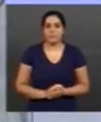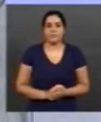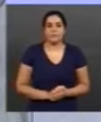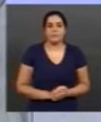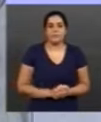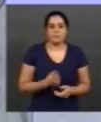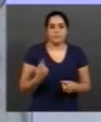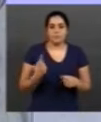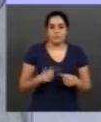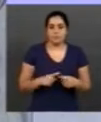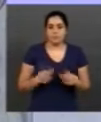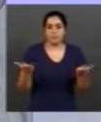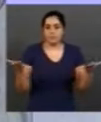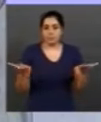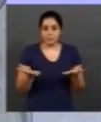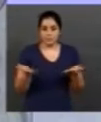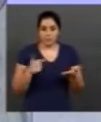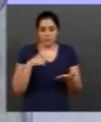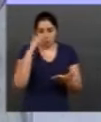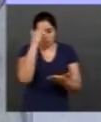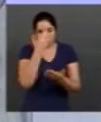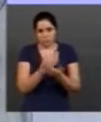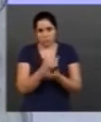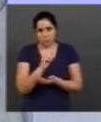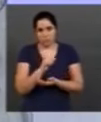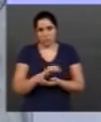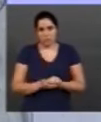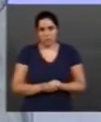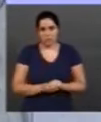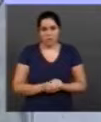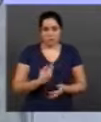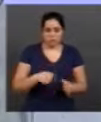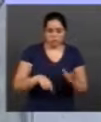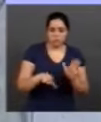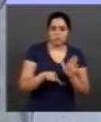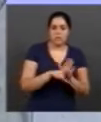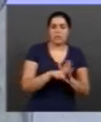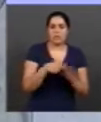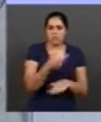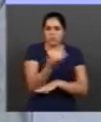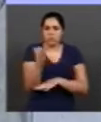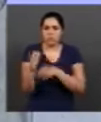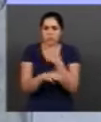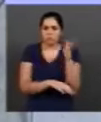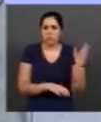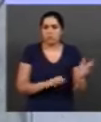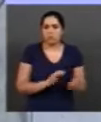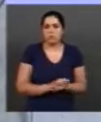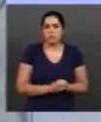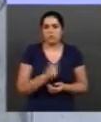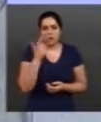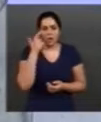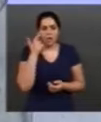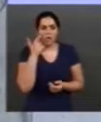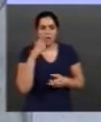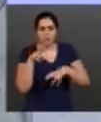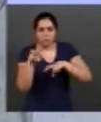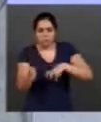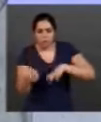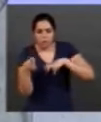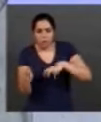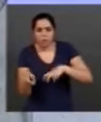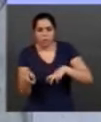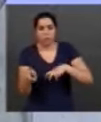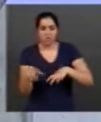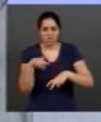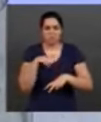Porque, hoje, eu acredito, assim, que a legislação ambiental voltada para a água, para a área de agricultura, é relativamente forte no